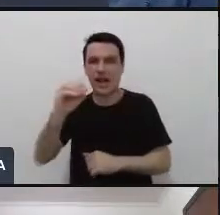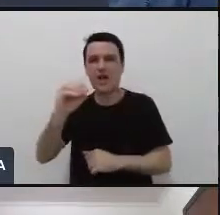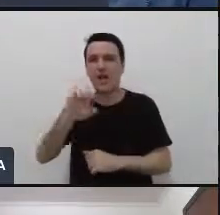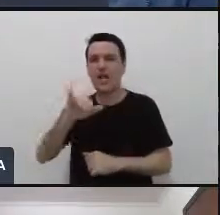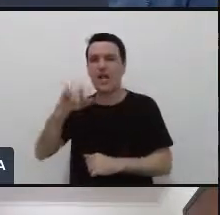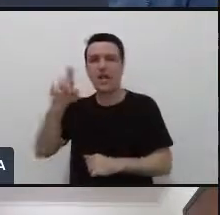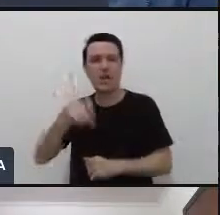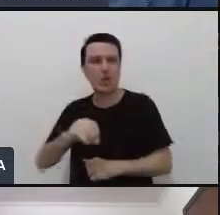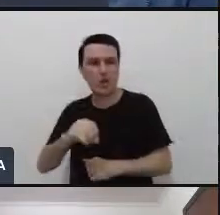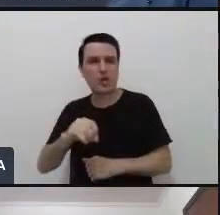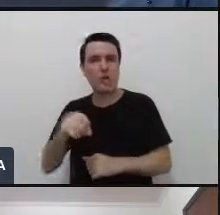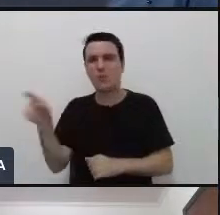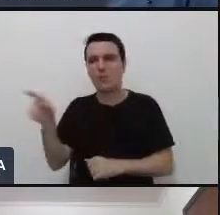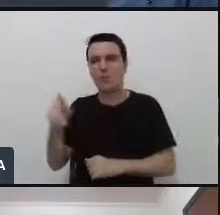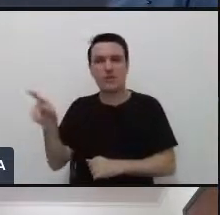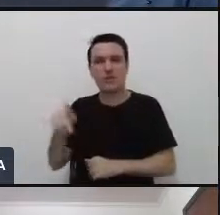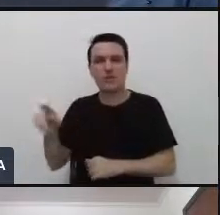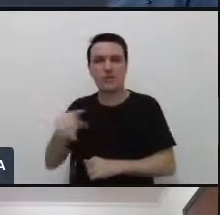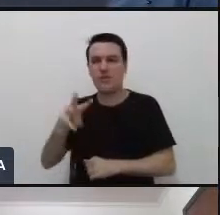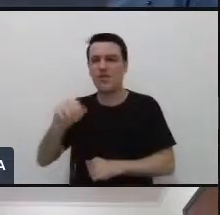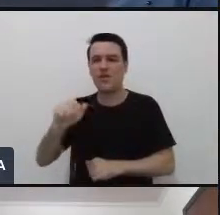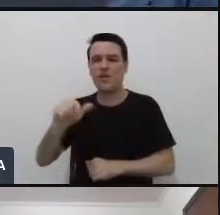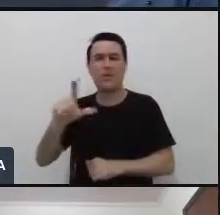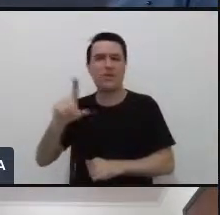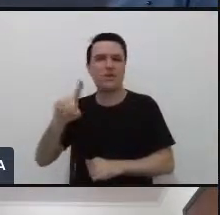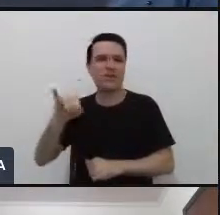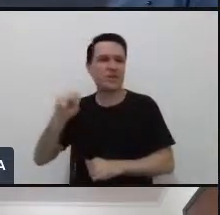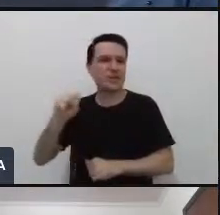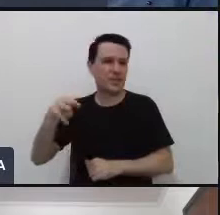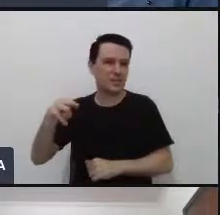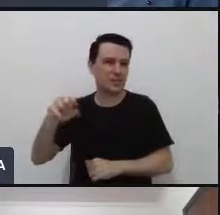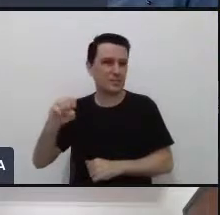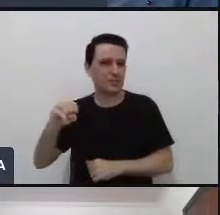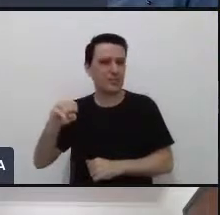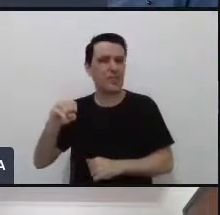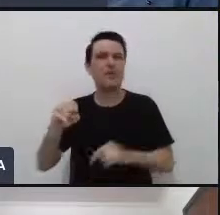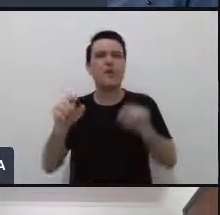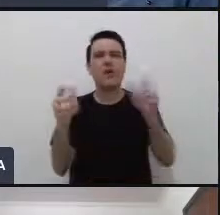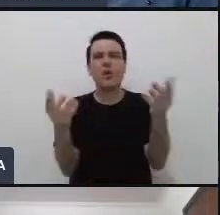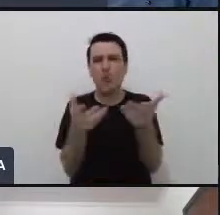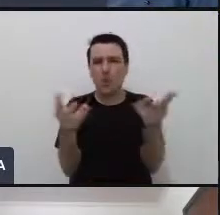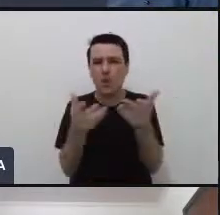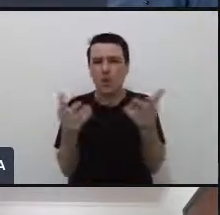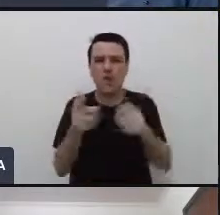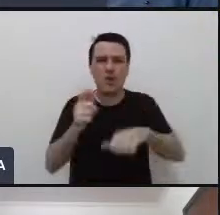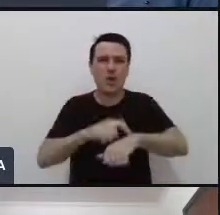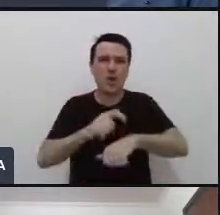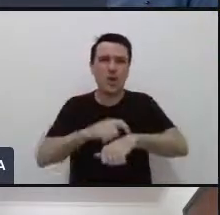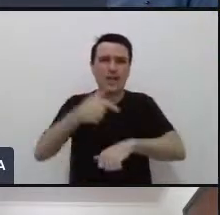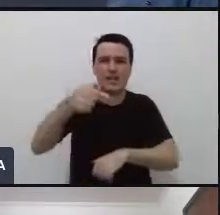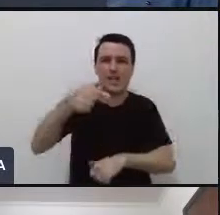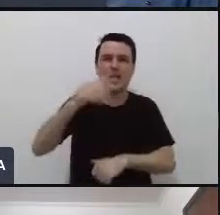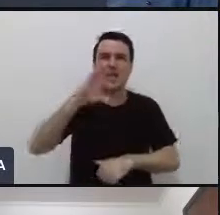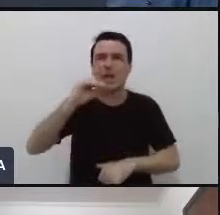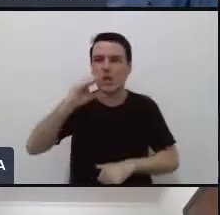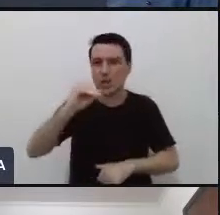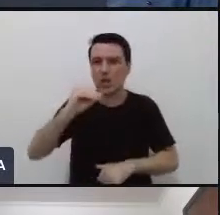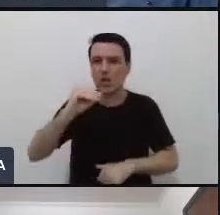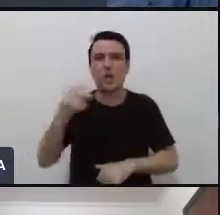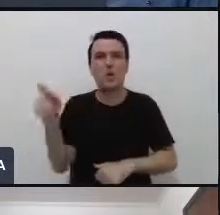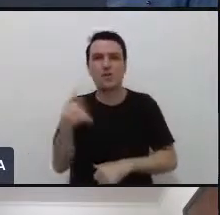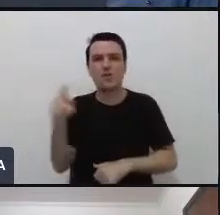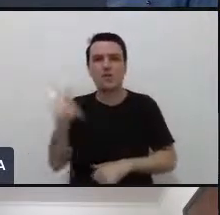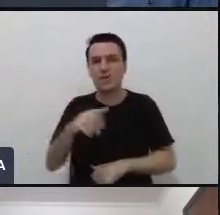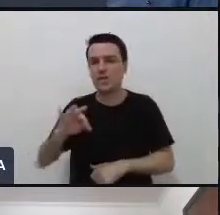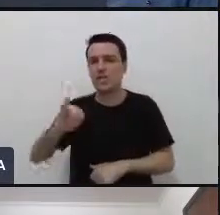Valdecir Babinski Jr e hoje ainda à noite a partir das 19h a palestra é com o mestre professor